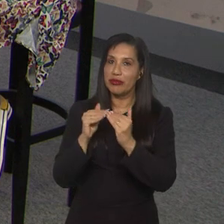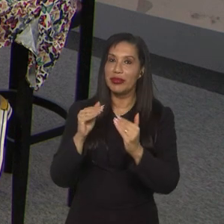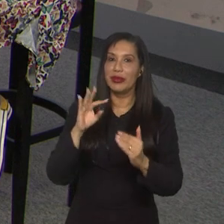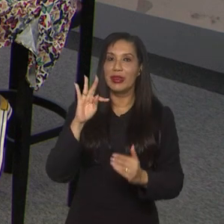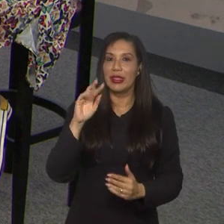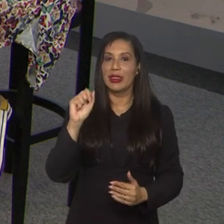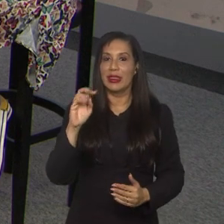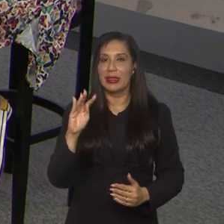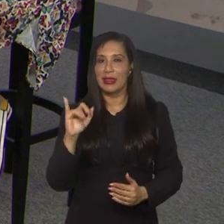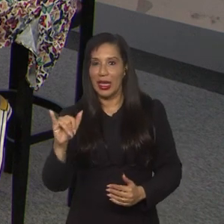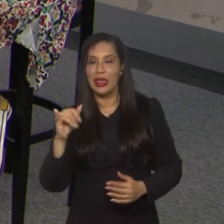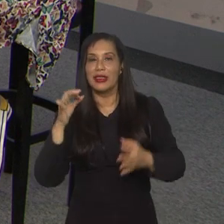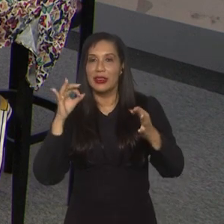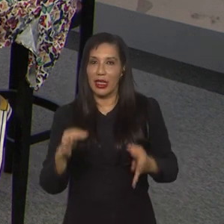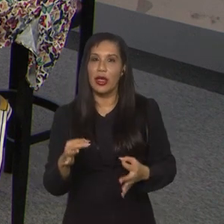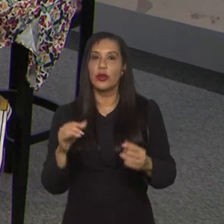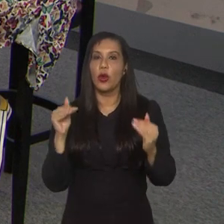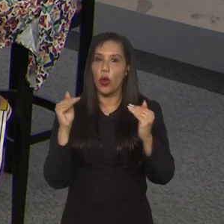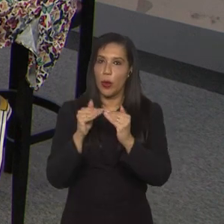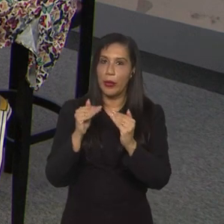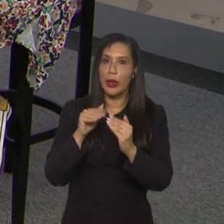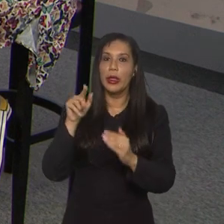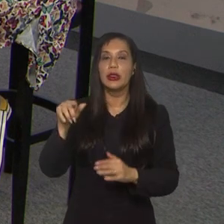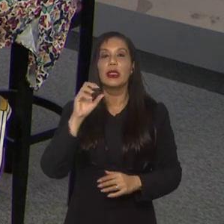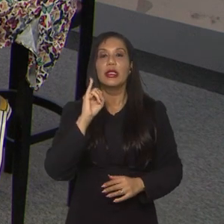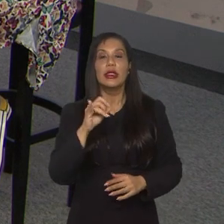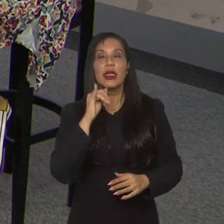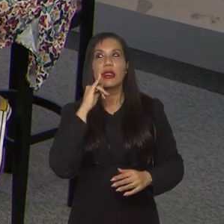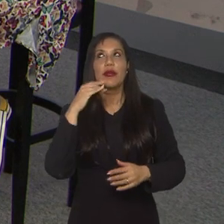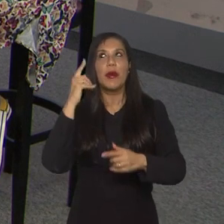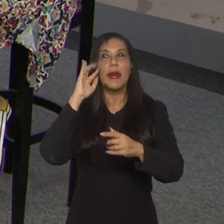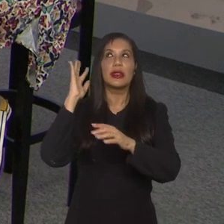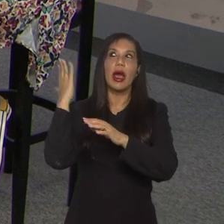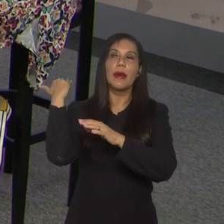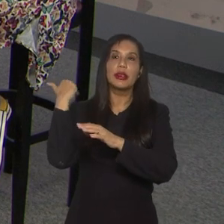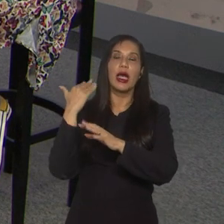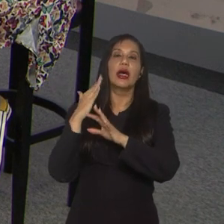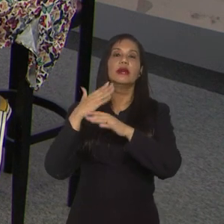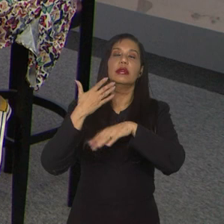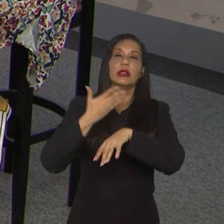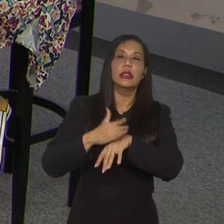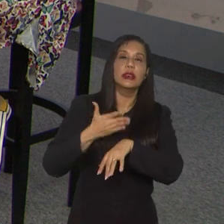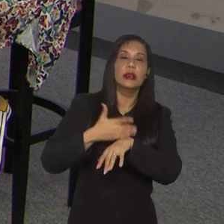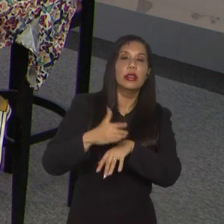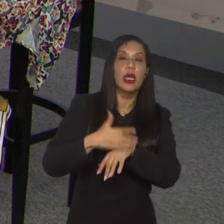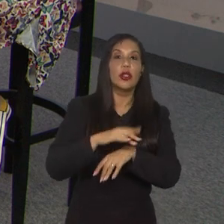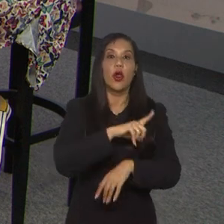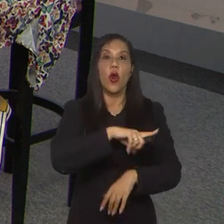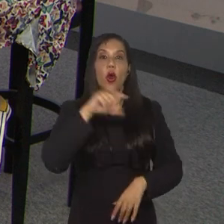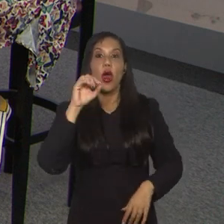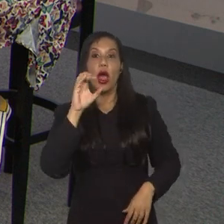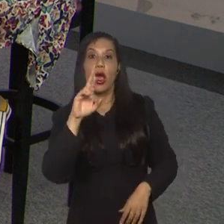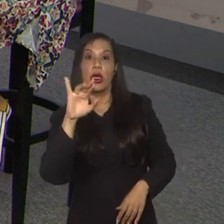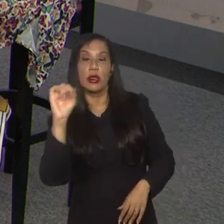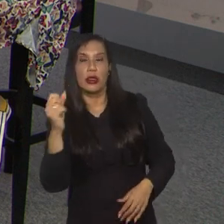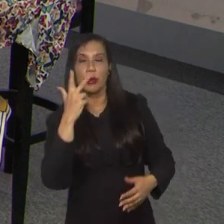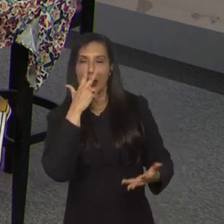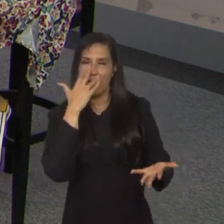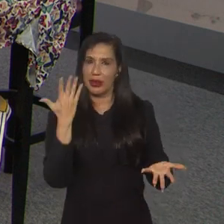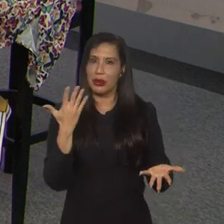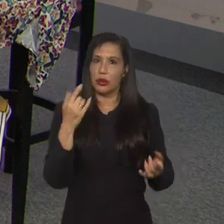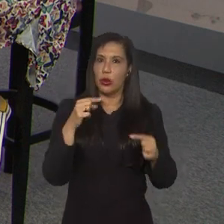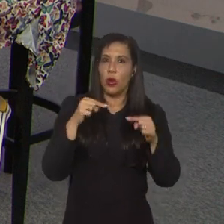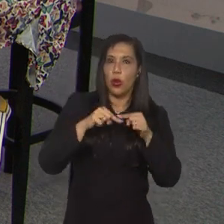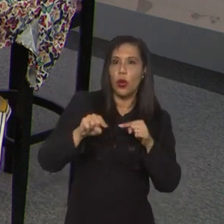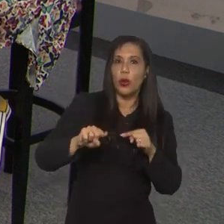questão. Eu acho que, se a gente for considerar o ciclo, a convocação da Cristiane, caso ela aparecesse, podia até fugir um pouco de